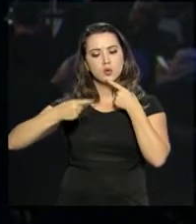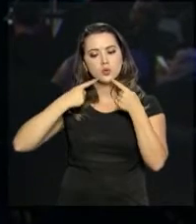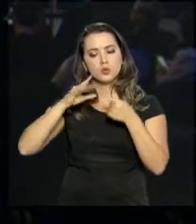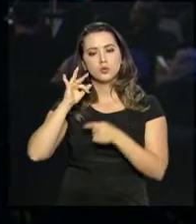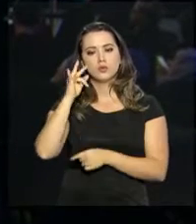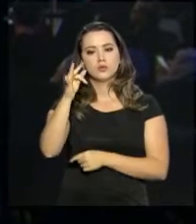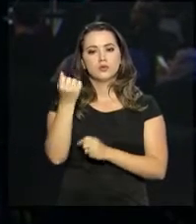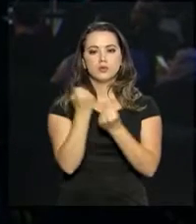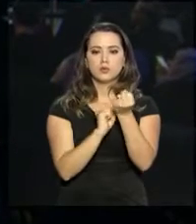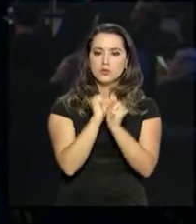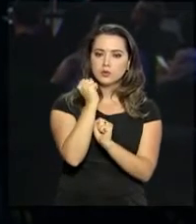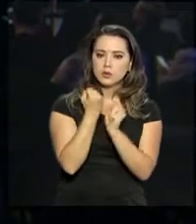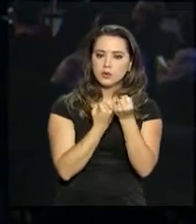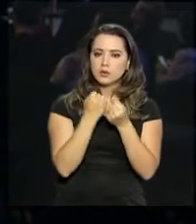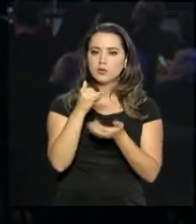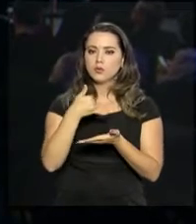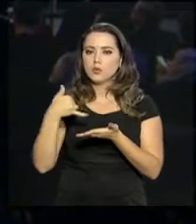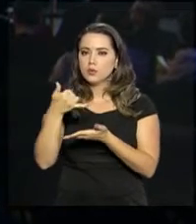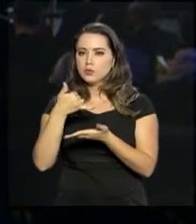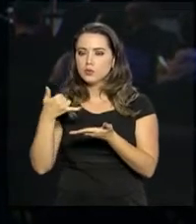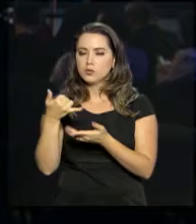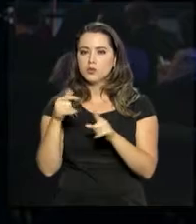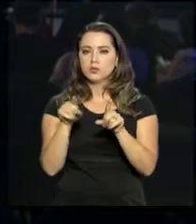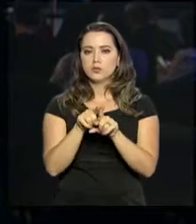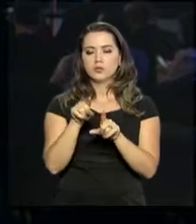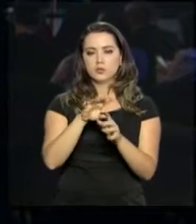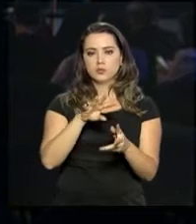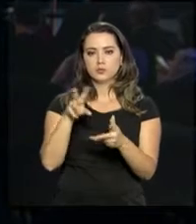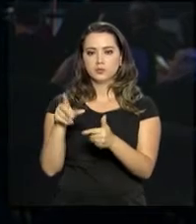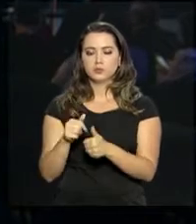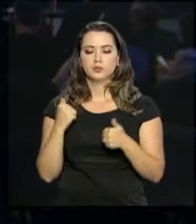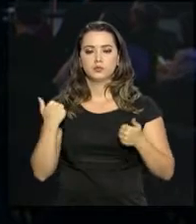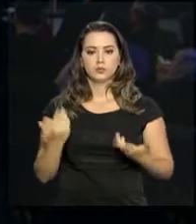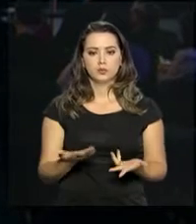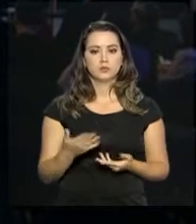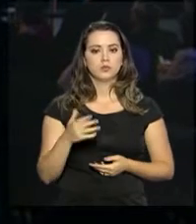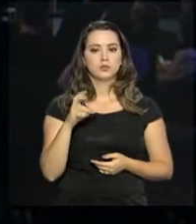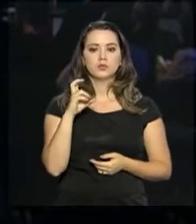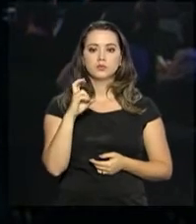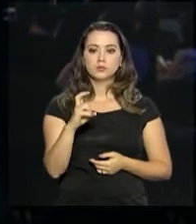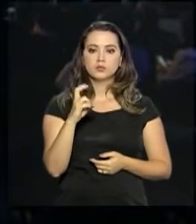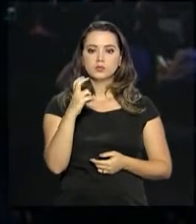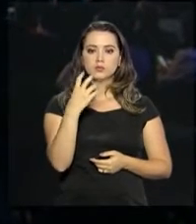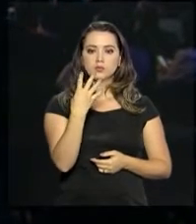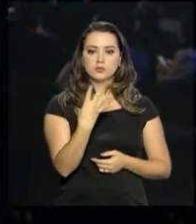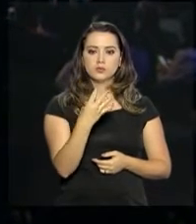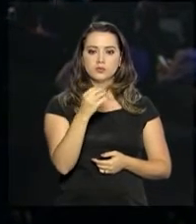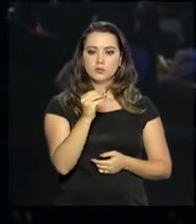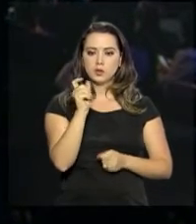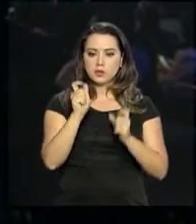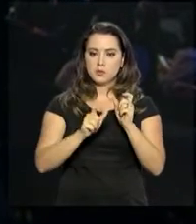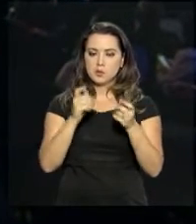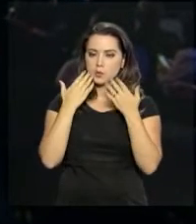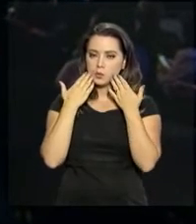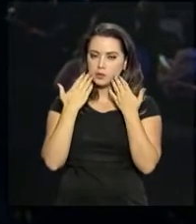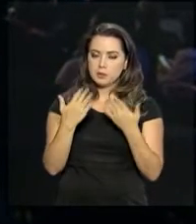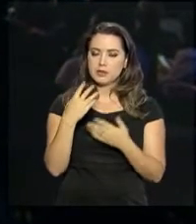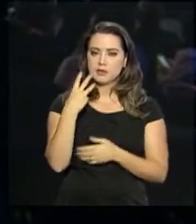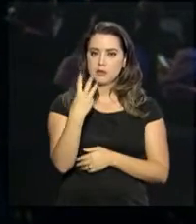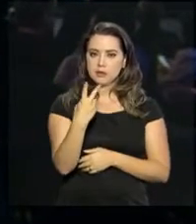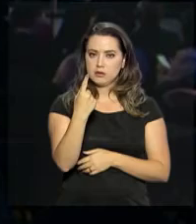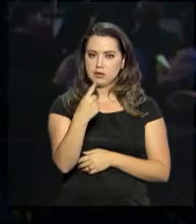futuro da indústria petrolífera no Brasil e no mundo. São 540 expositores de 31